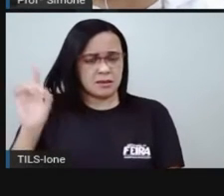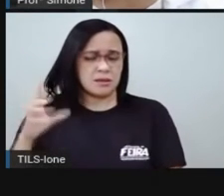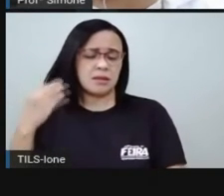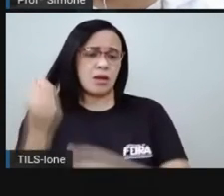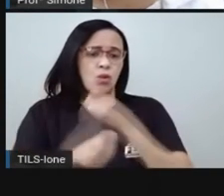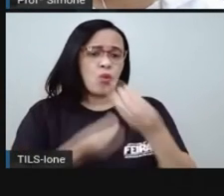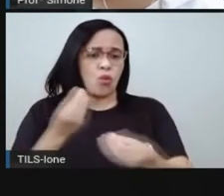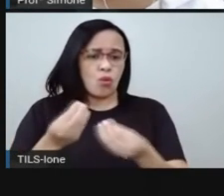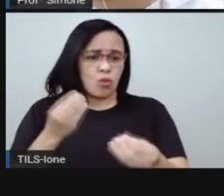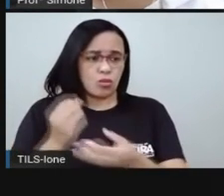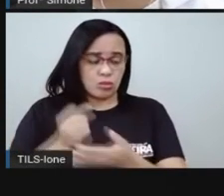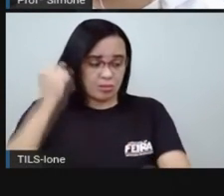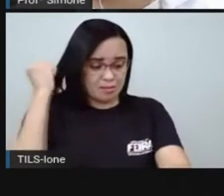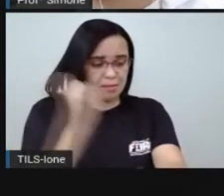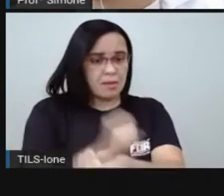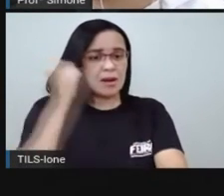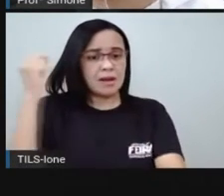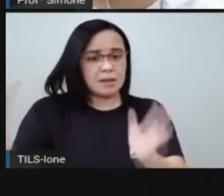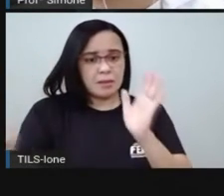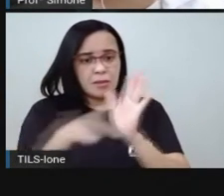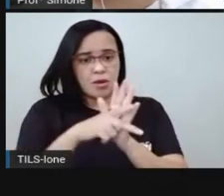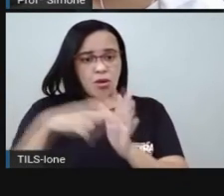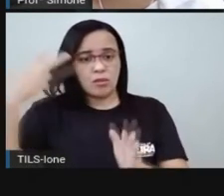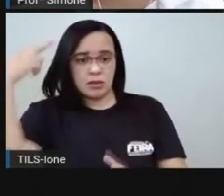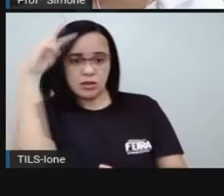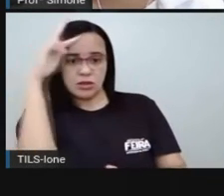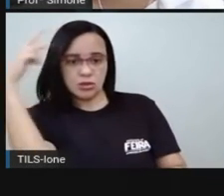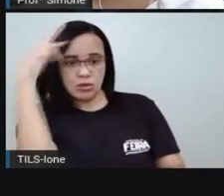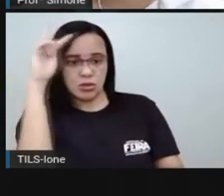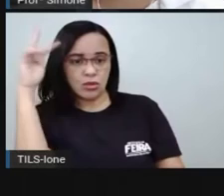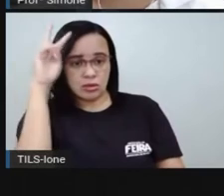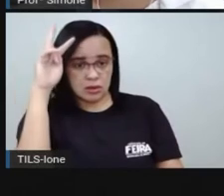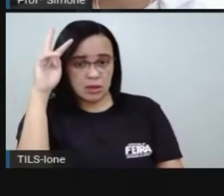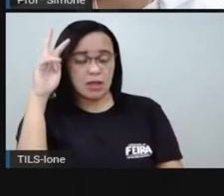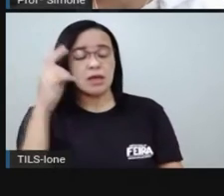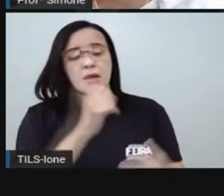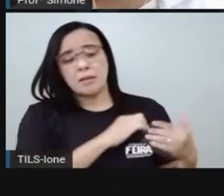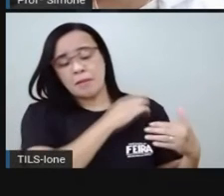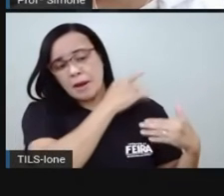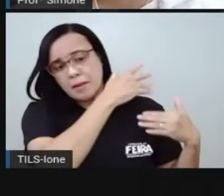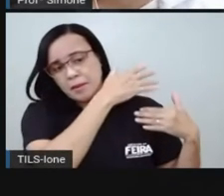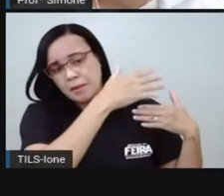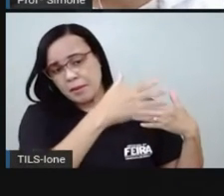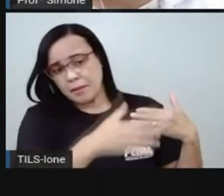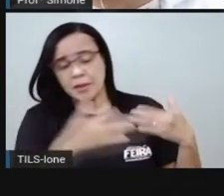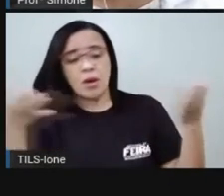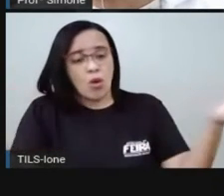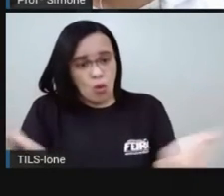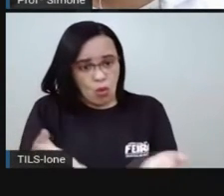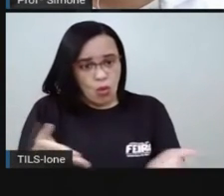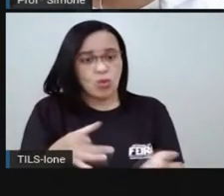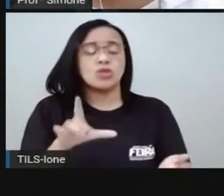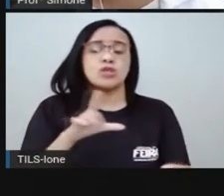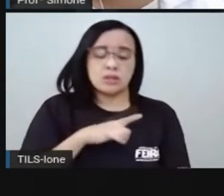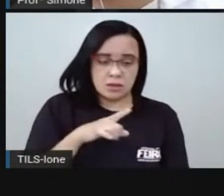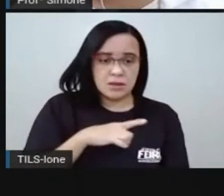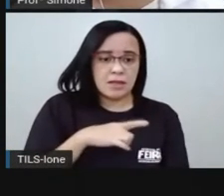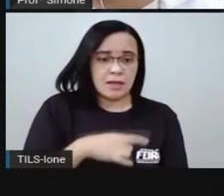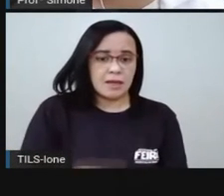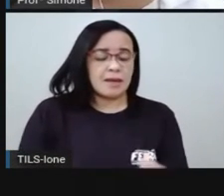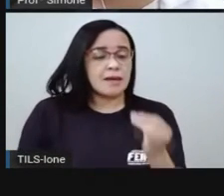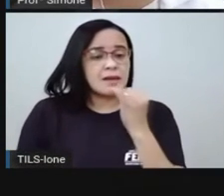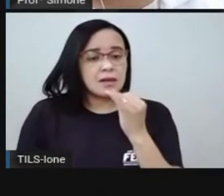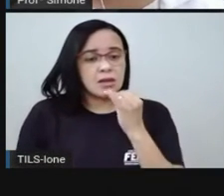impactante para a história republicana que reflete até os dias de hoje. Por exemplo, Getúlio Vargas voltou a ser